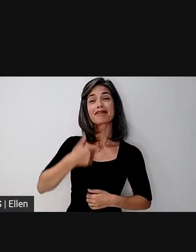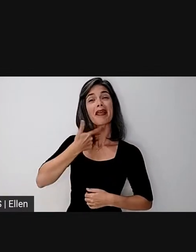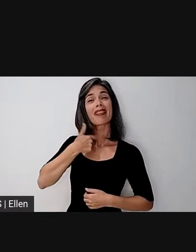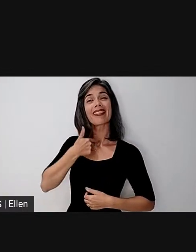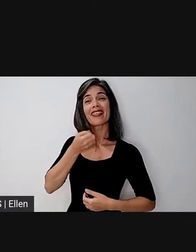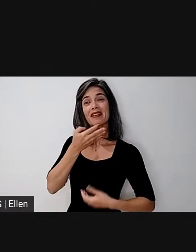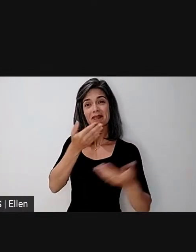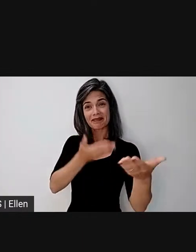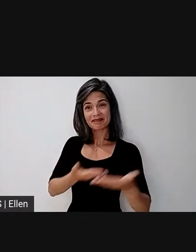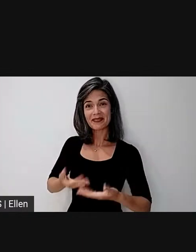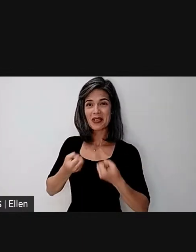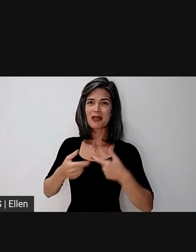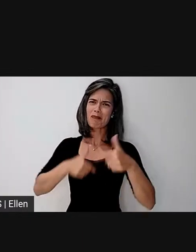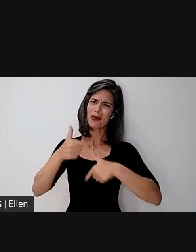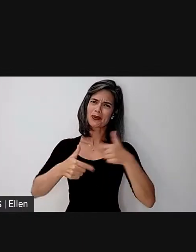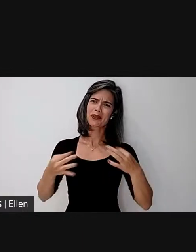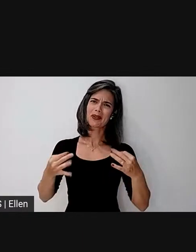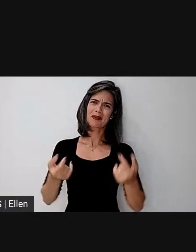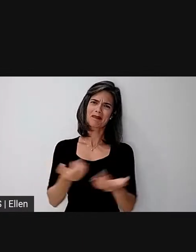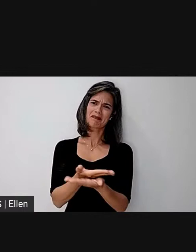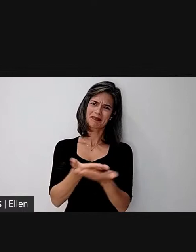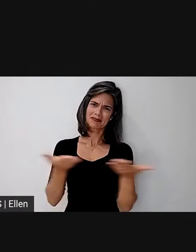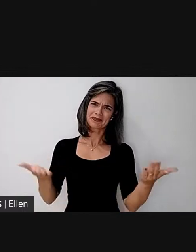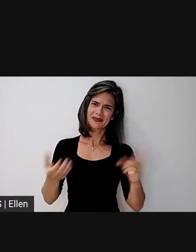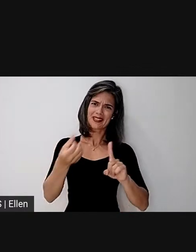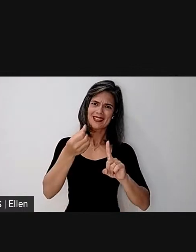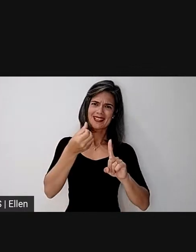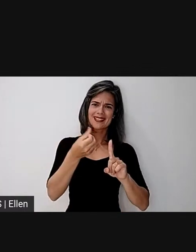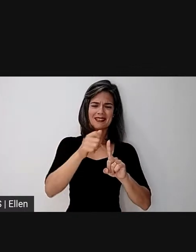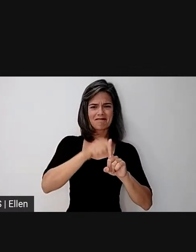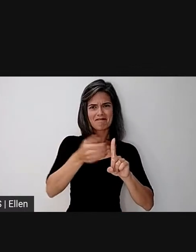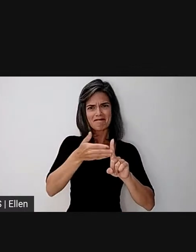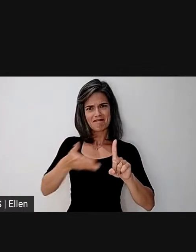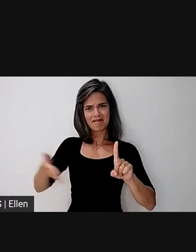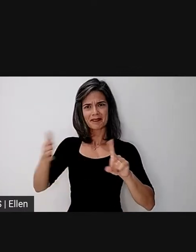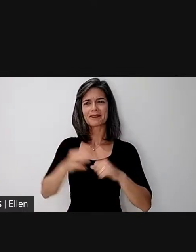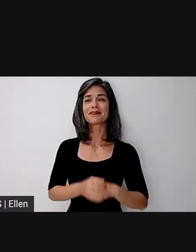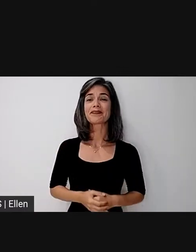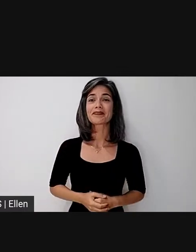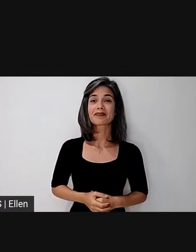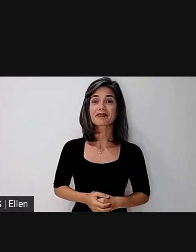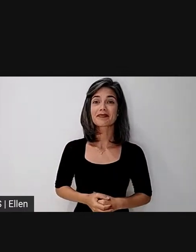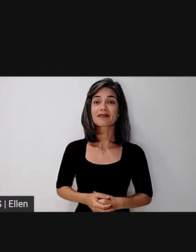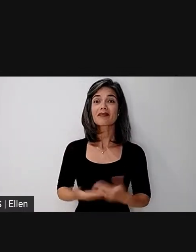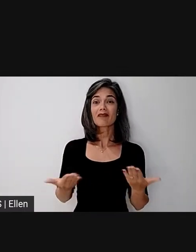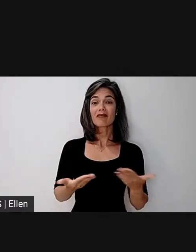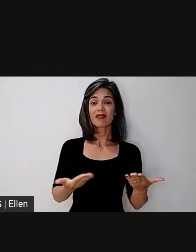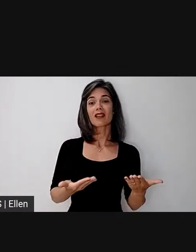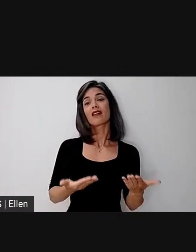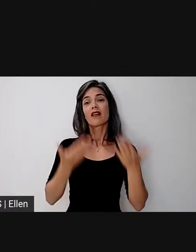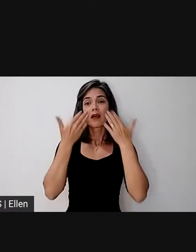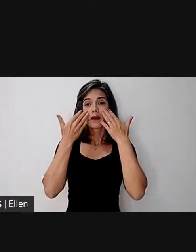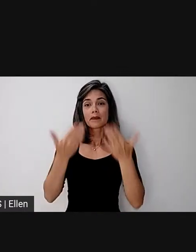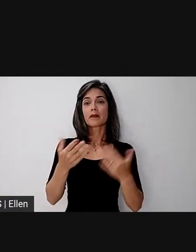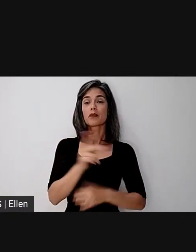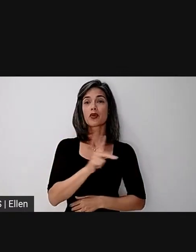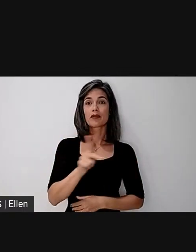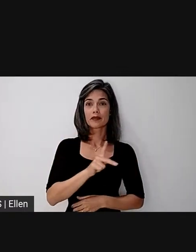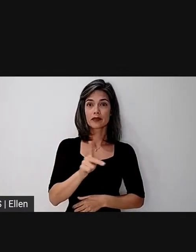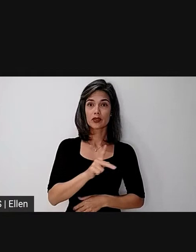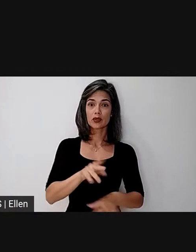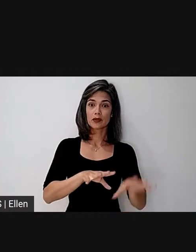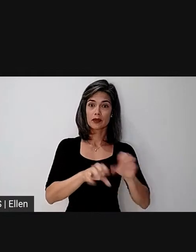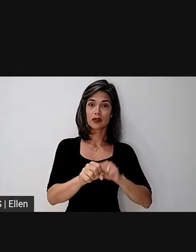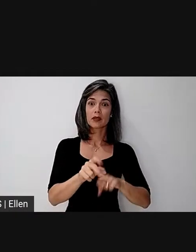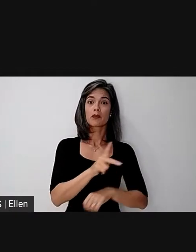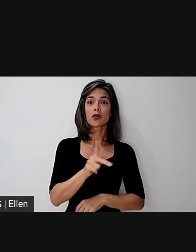e um bom trabalho a todos nós nos próximos seis meses. Passo agora a apresentação da professora formadora, professora